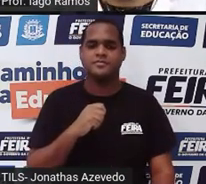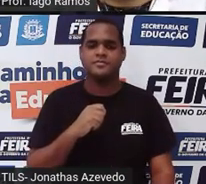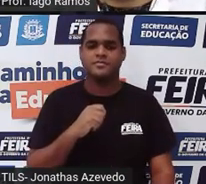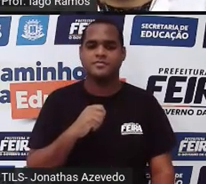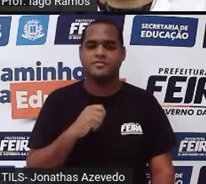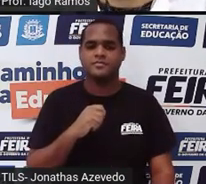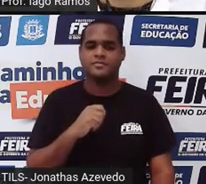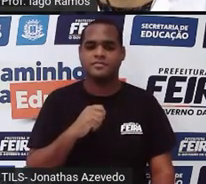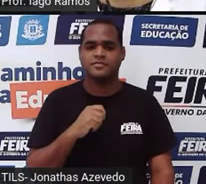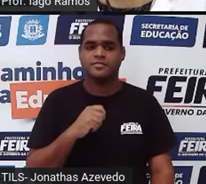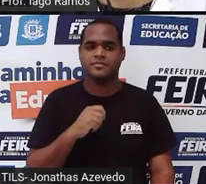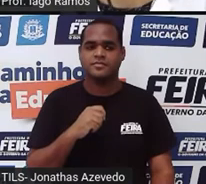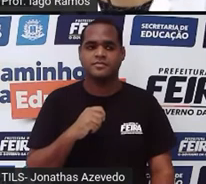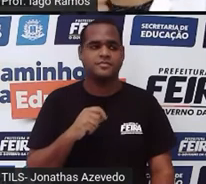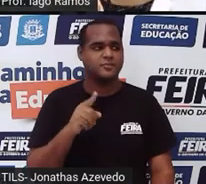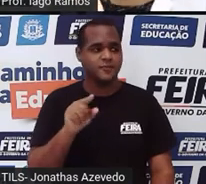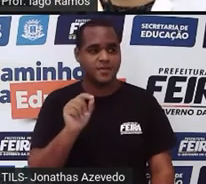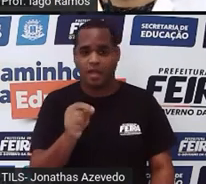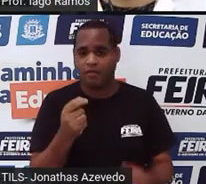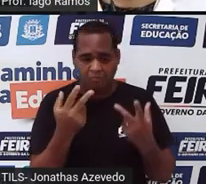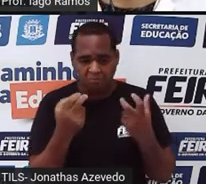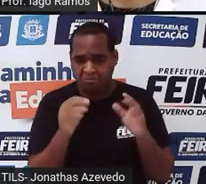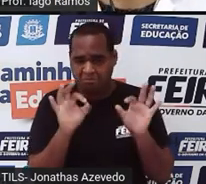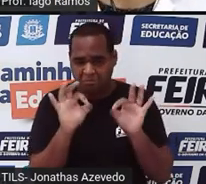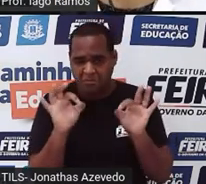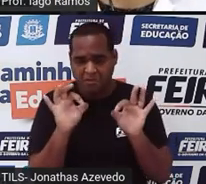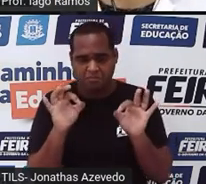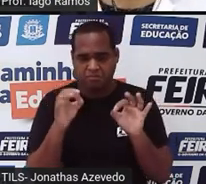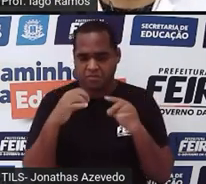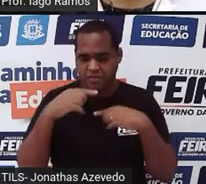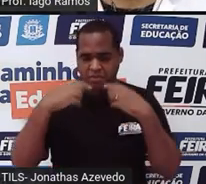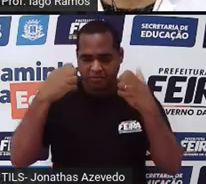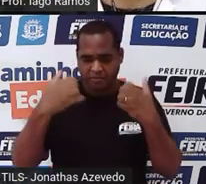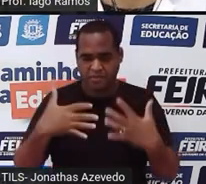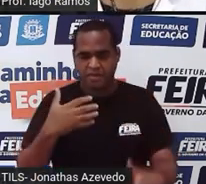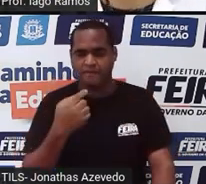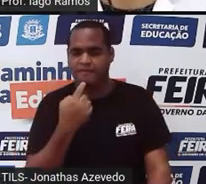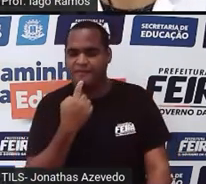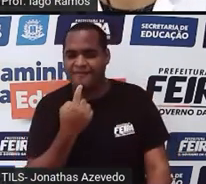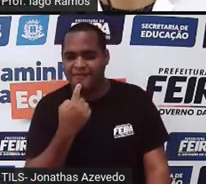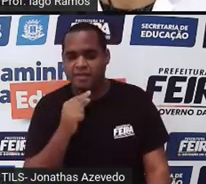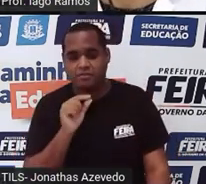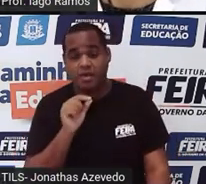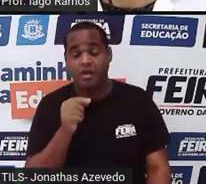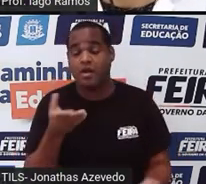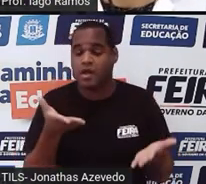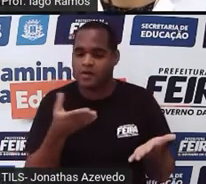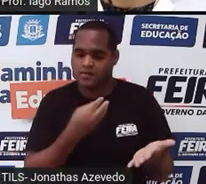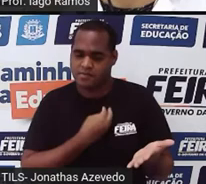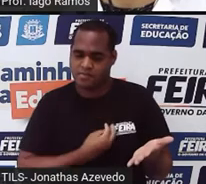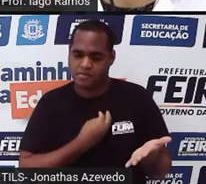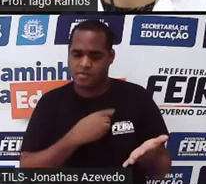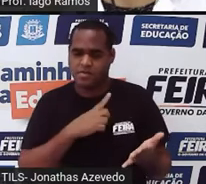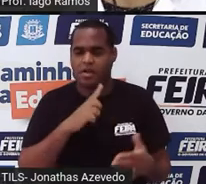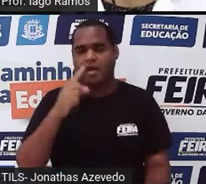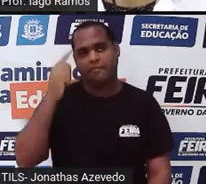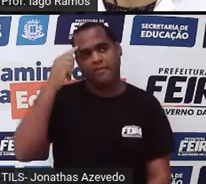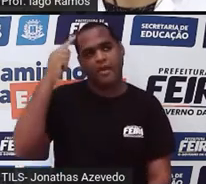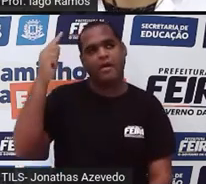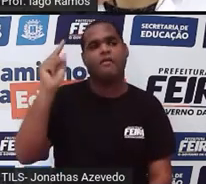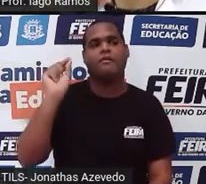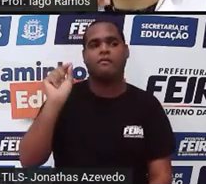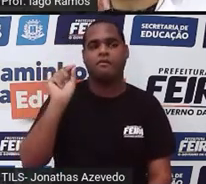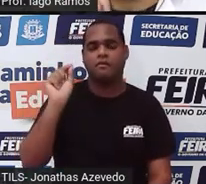Se você não percebeu, depois que eu falar, agora você vai ter aquele, né? Aquela ideia, ah,